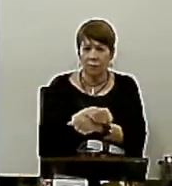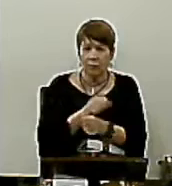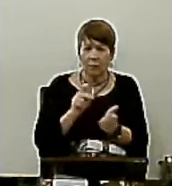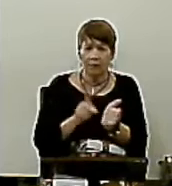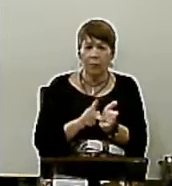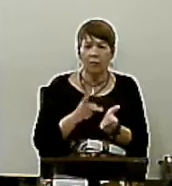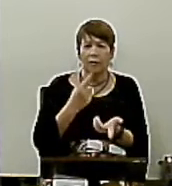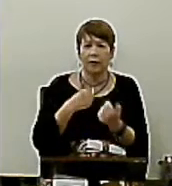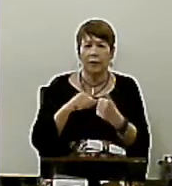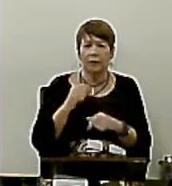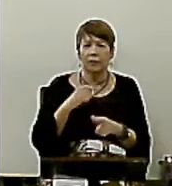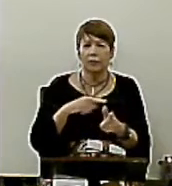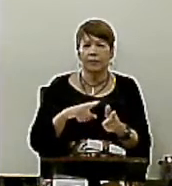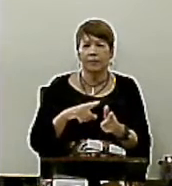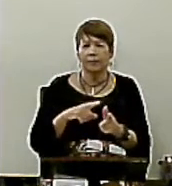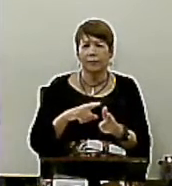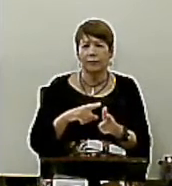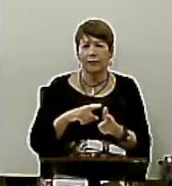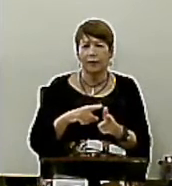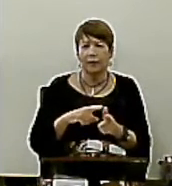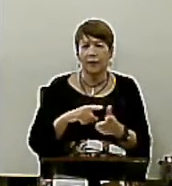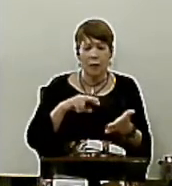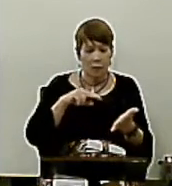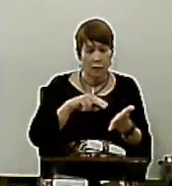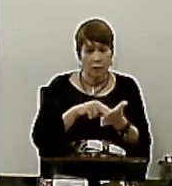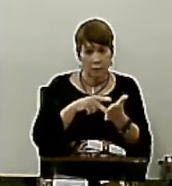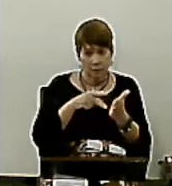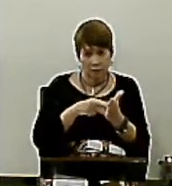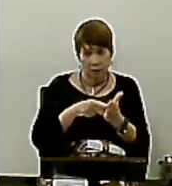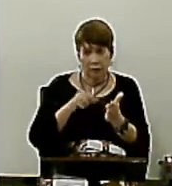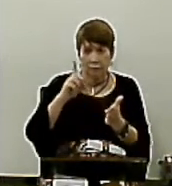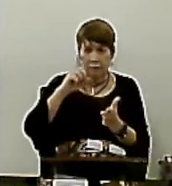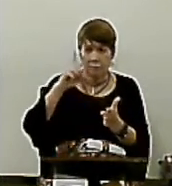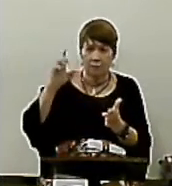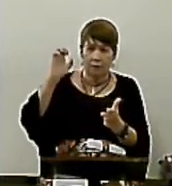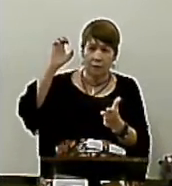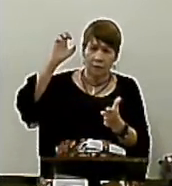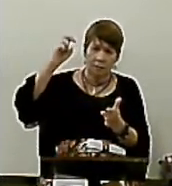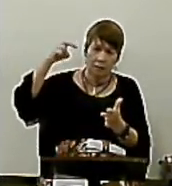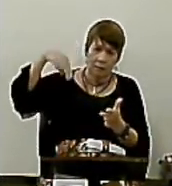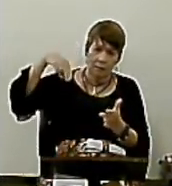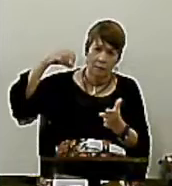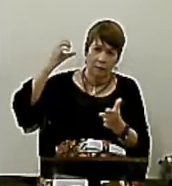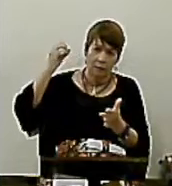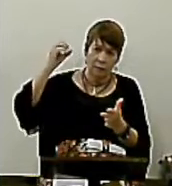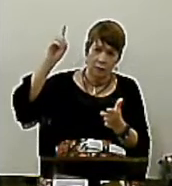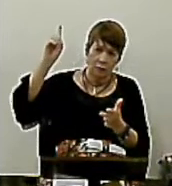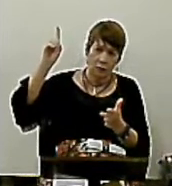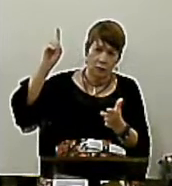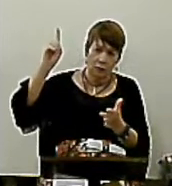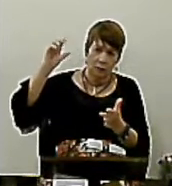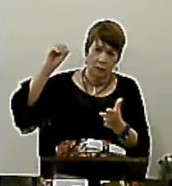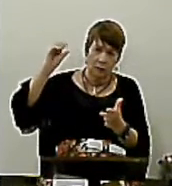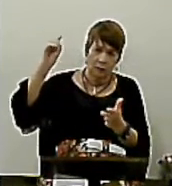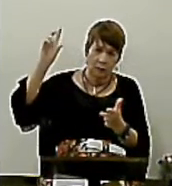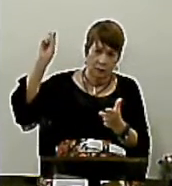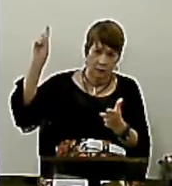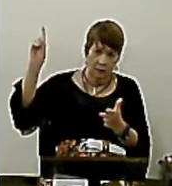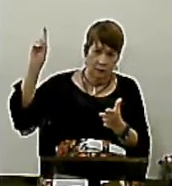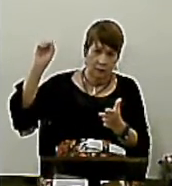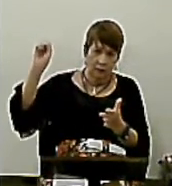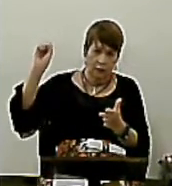dicionário Da língua portuguesa Define licenciosidade Assim Licenciosidade É viver Sem regra Alguma